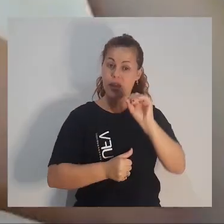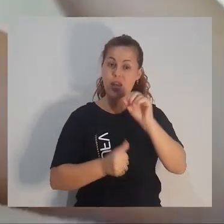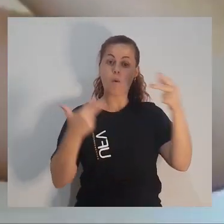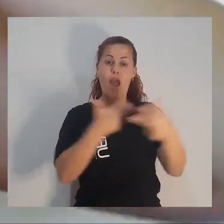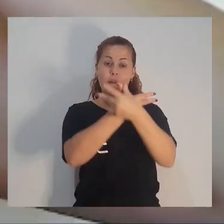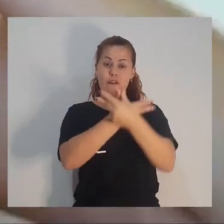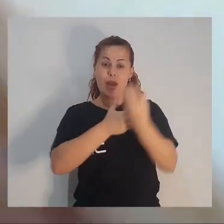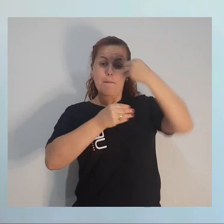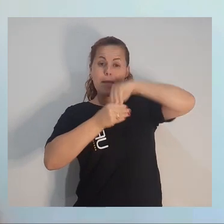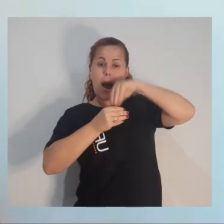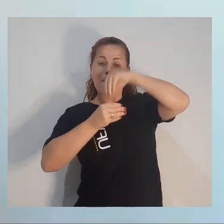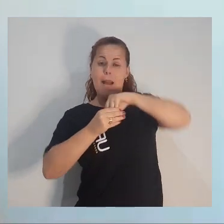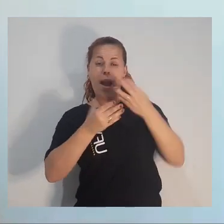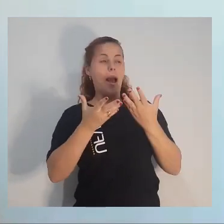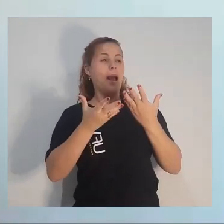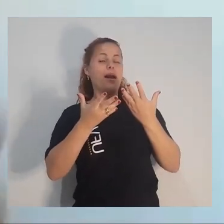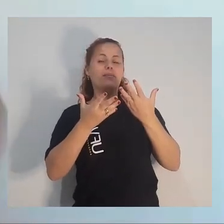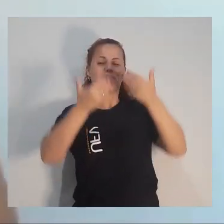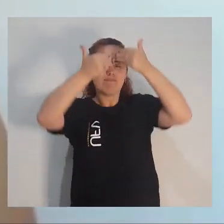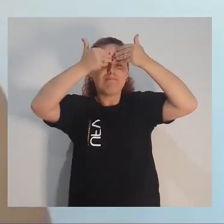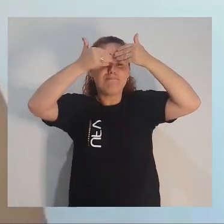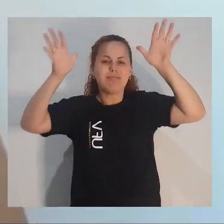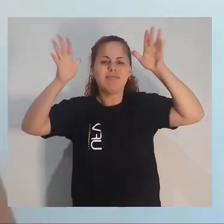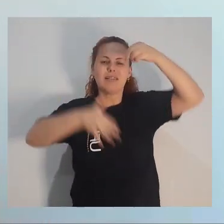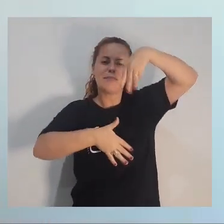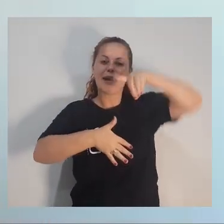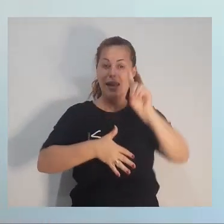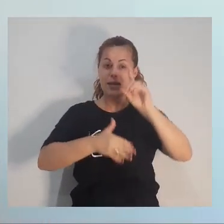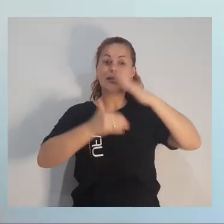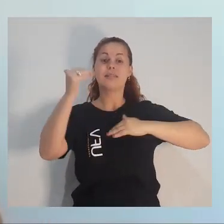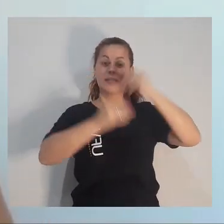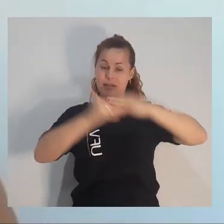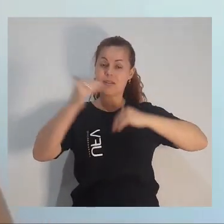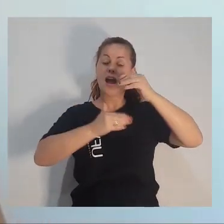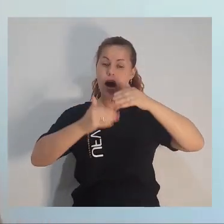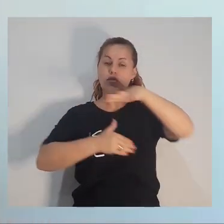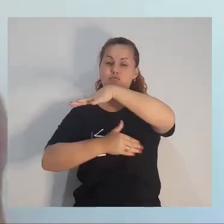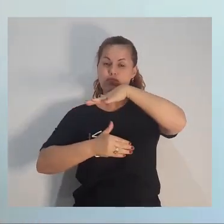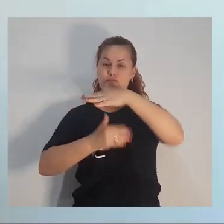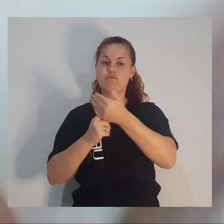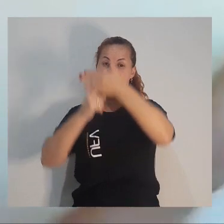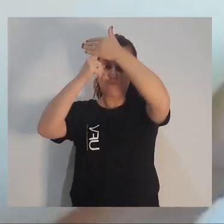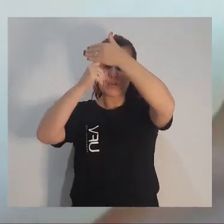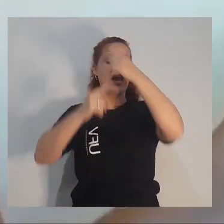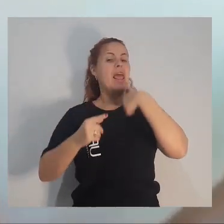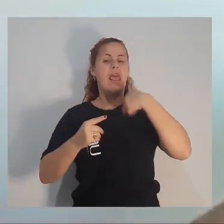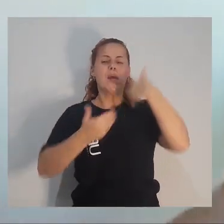UFV plantou várias sementinhas aqui dentro da minha cabeça, no MED e no meu estágio no Tecnopark. Por isso, eu sou